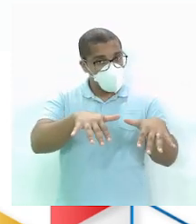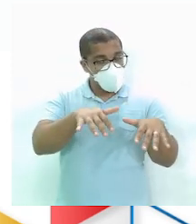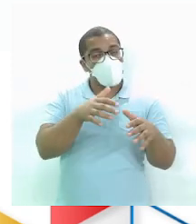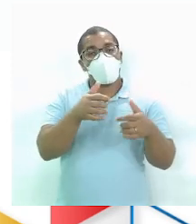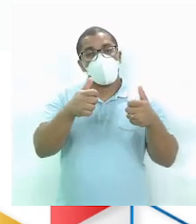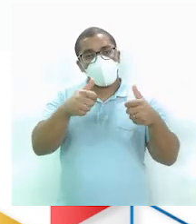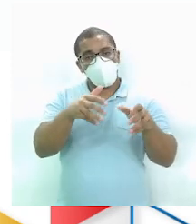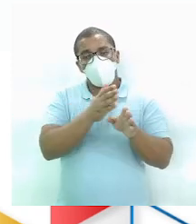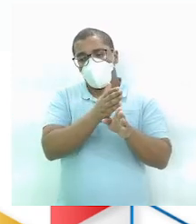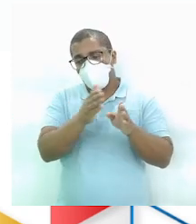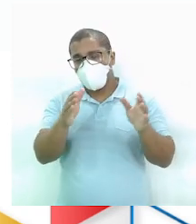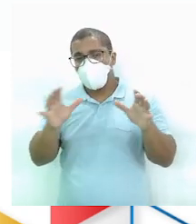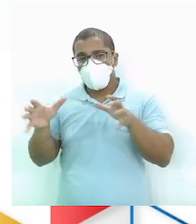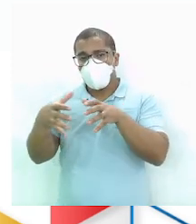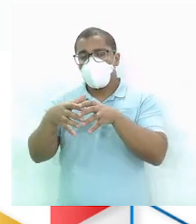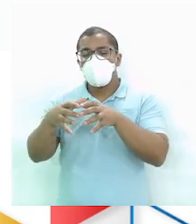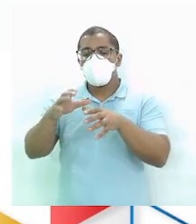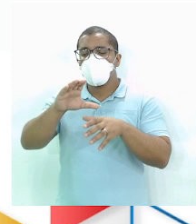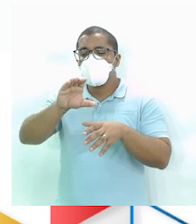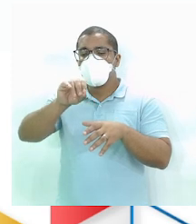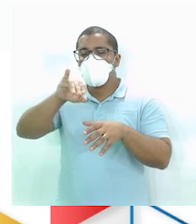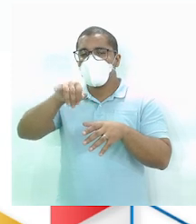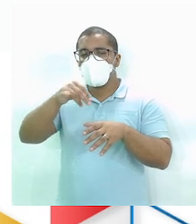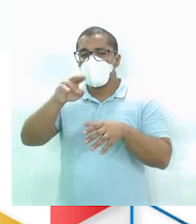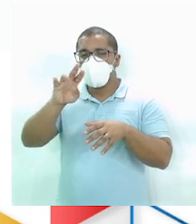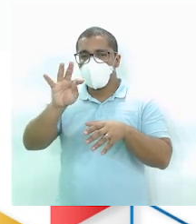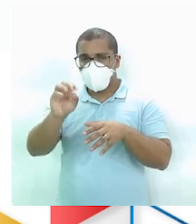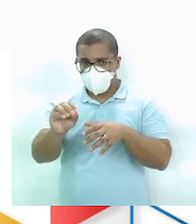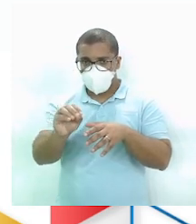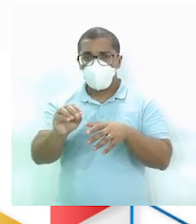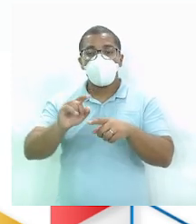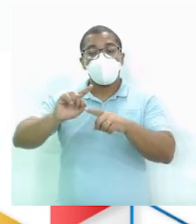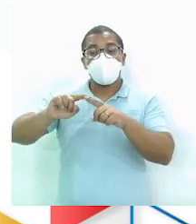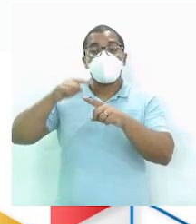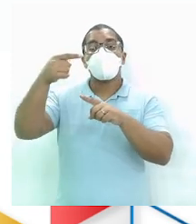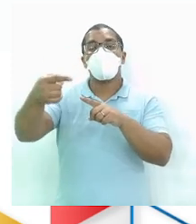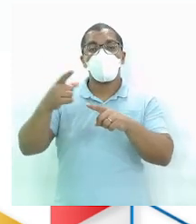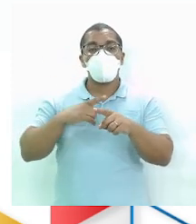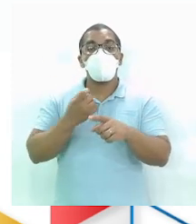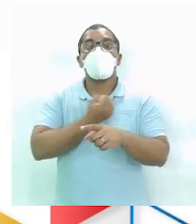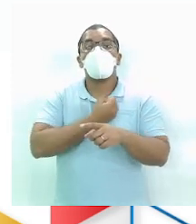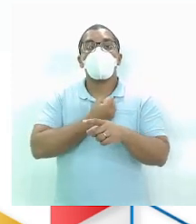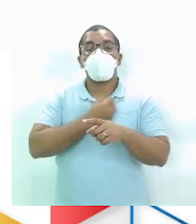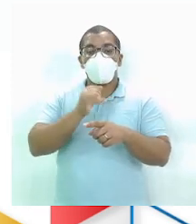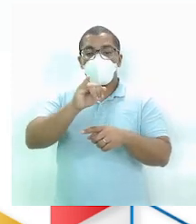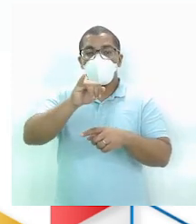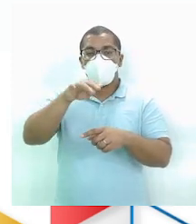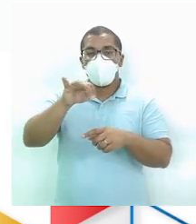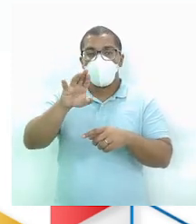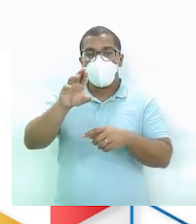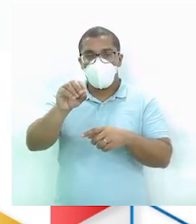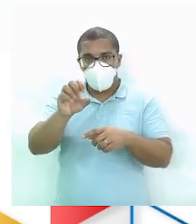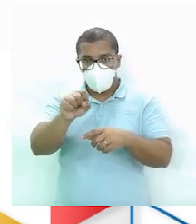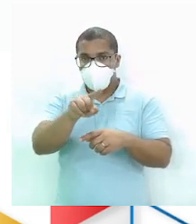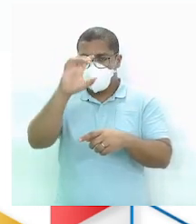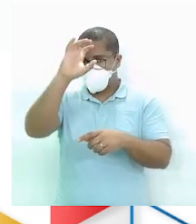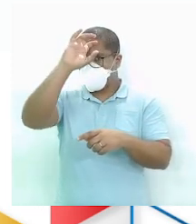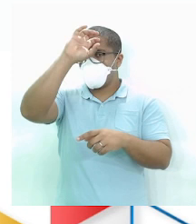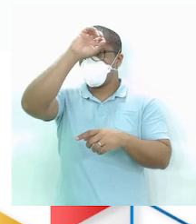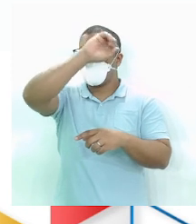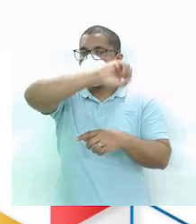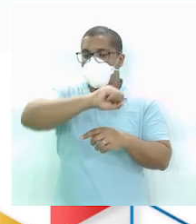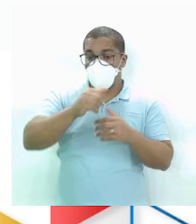pouquinho De teoria dos conjuntos Para você se ligar Depois Vem os números inteiros Que vocês Só vão aprender Sobre ele